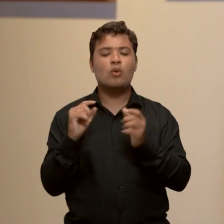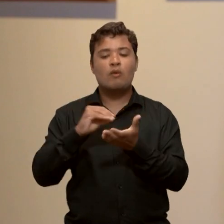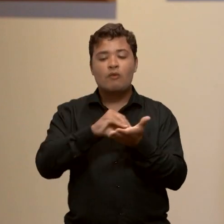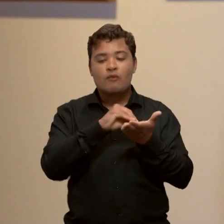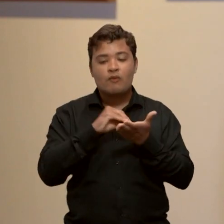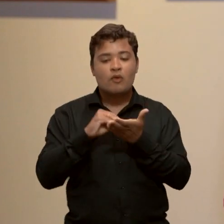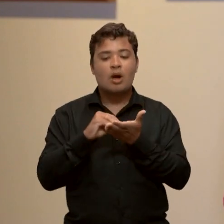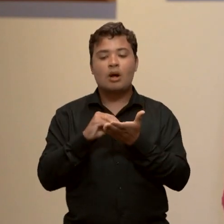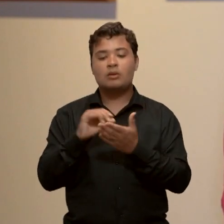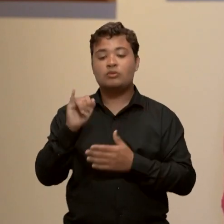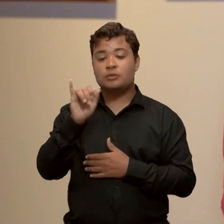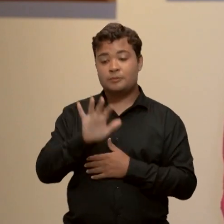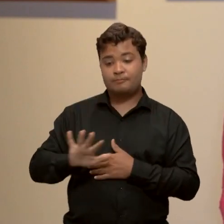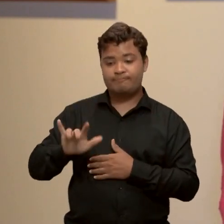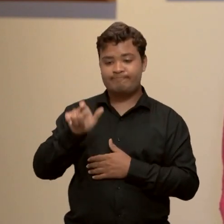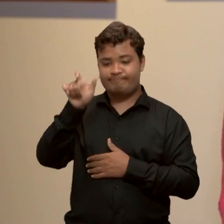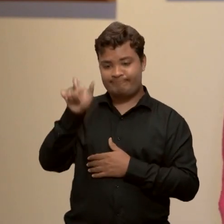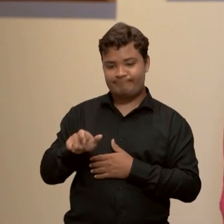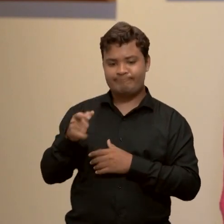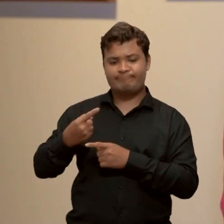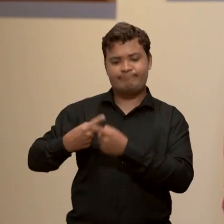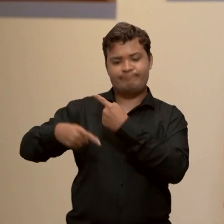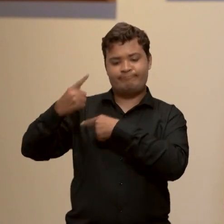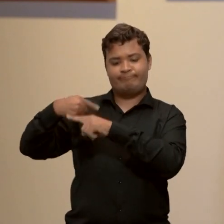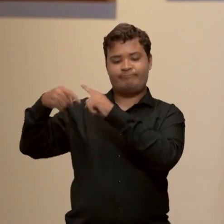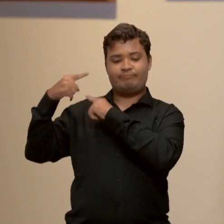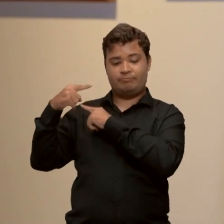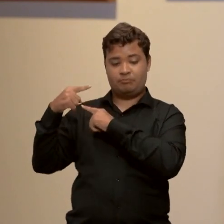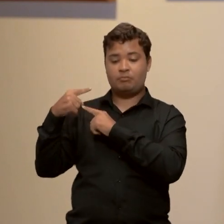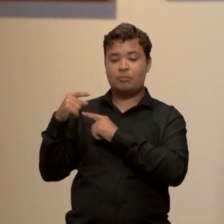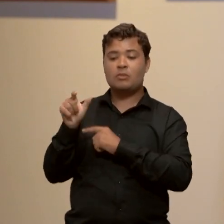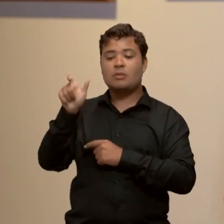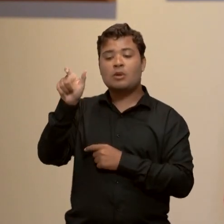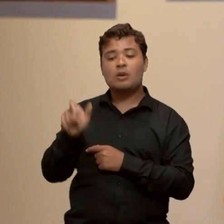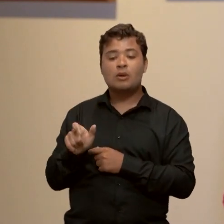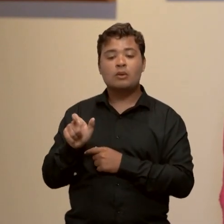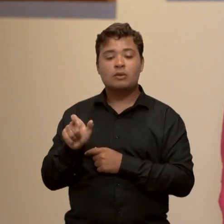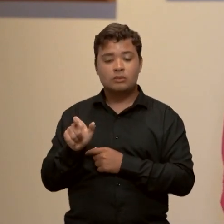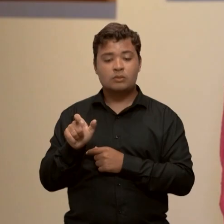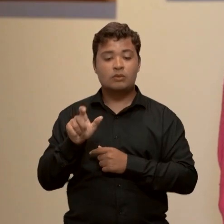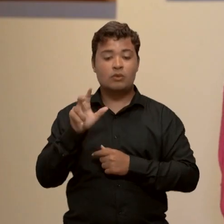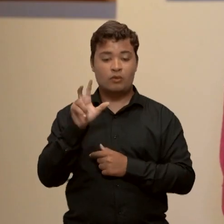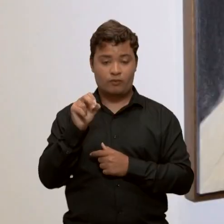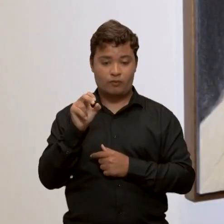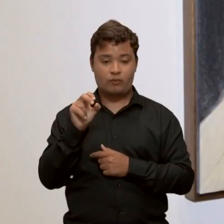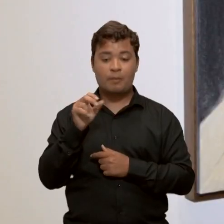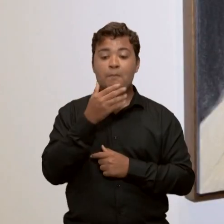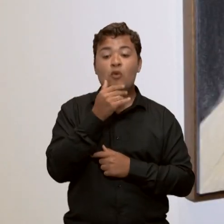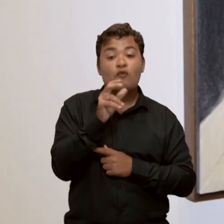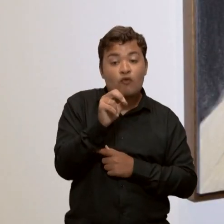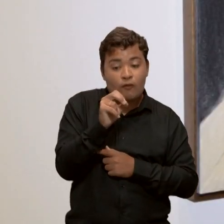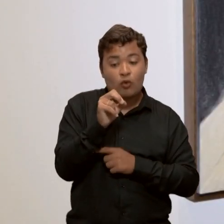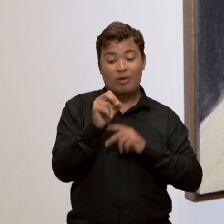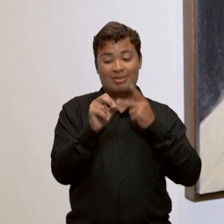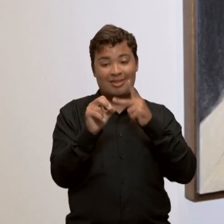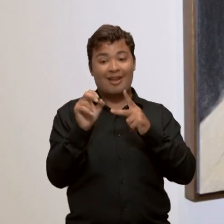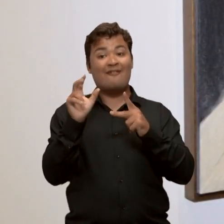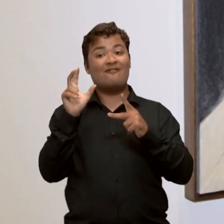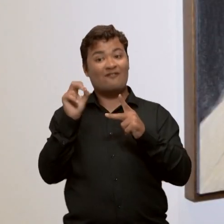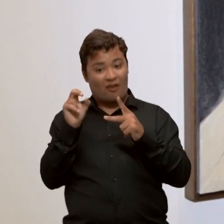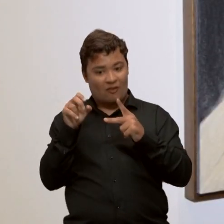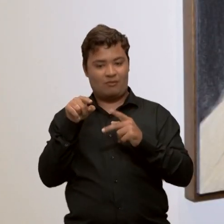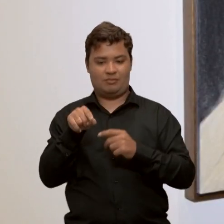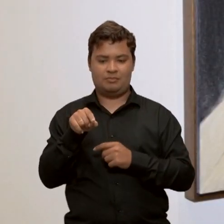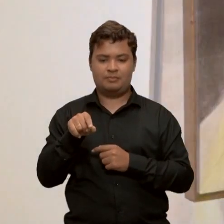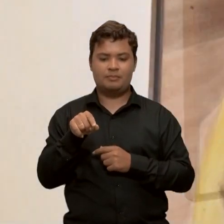imagem de uma das nossas ancestrais, nos nossos registros, que é a avó do meu avô. Embora